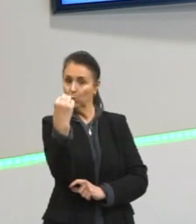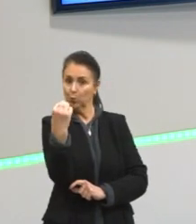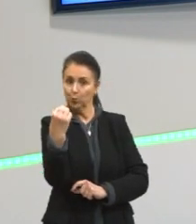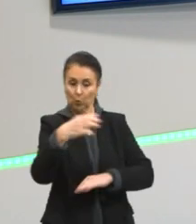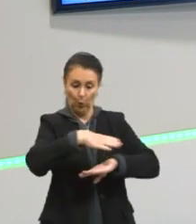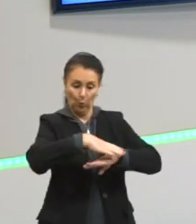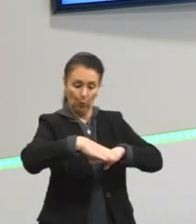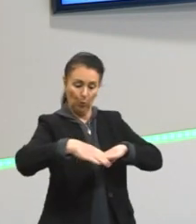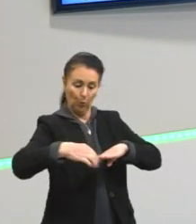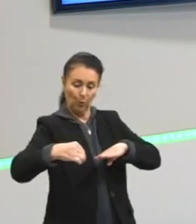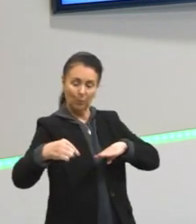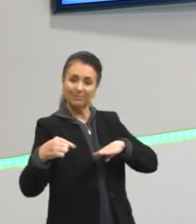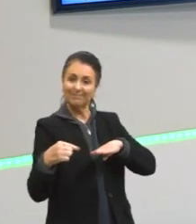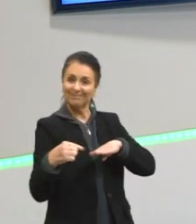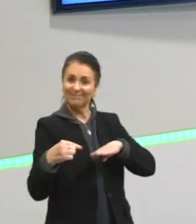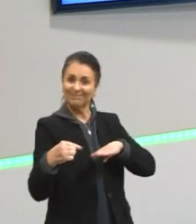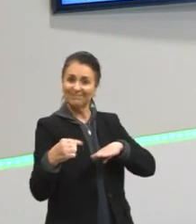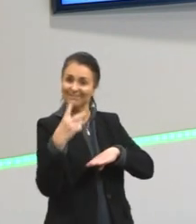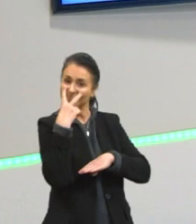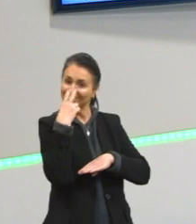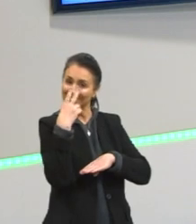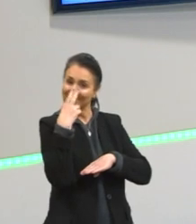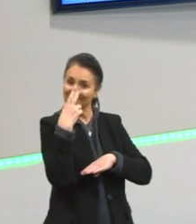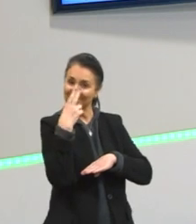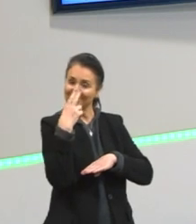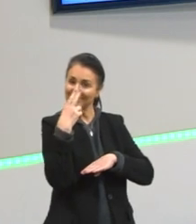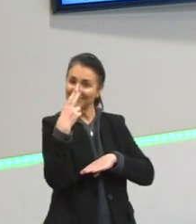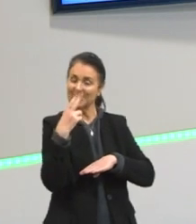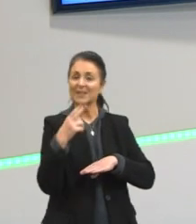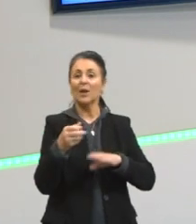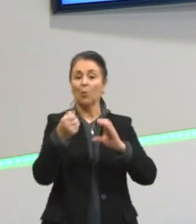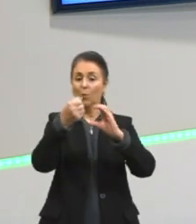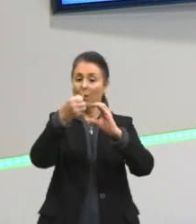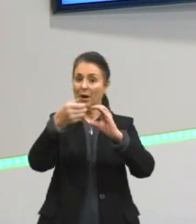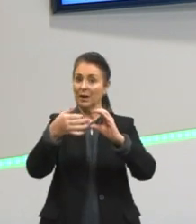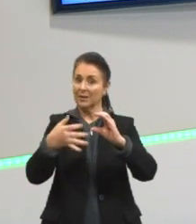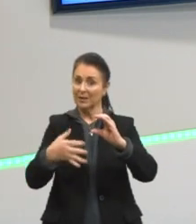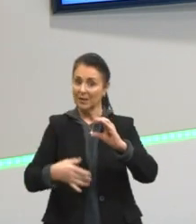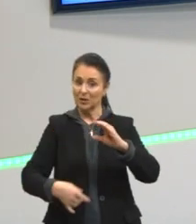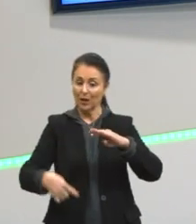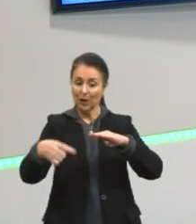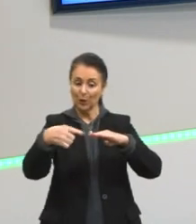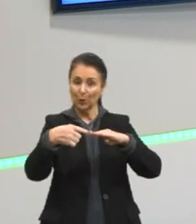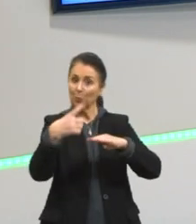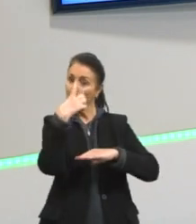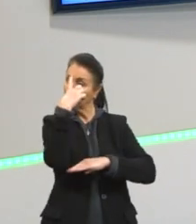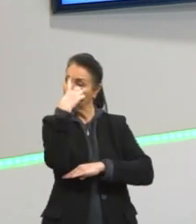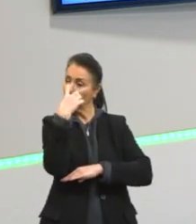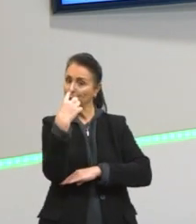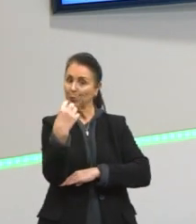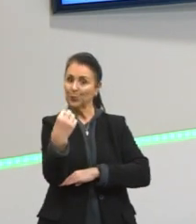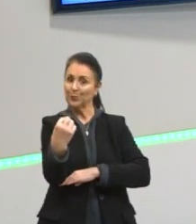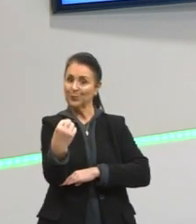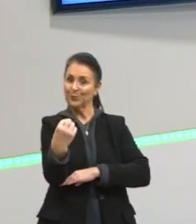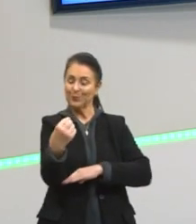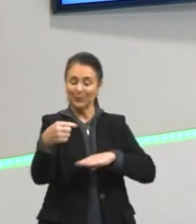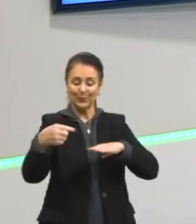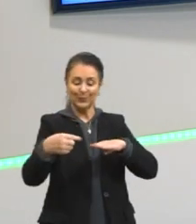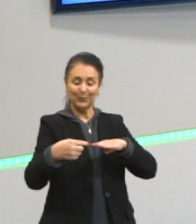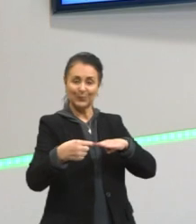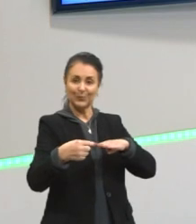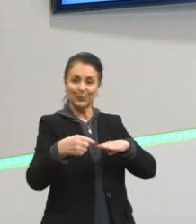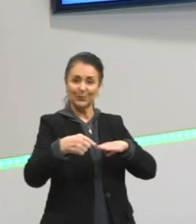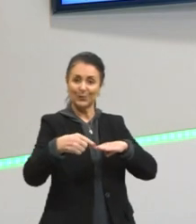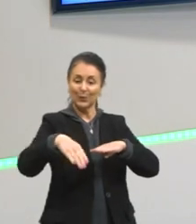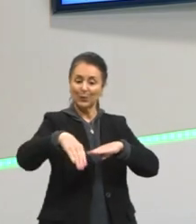caso dos pássaros, é um bico fino. Então, gente associa a característica do bico com a característica ali da ponta do